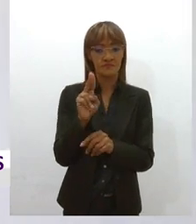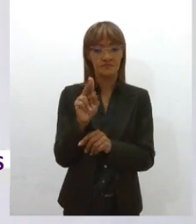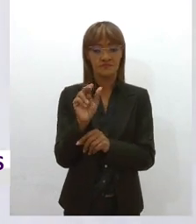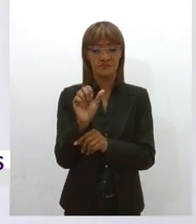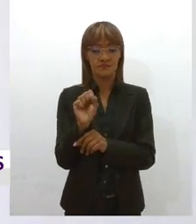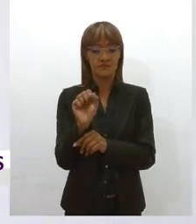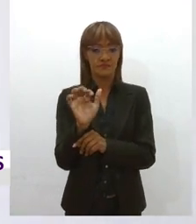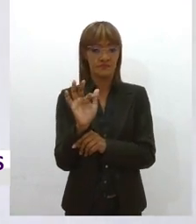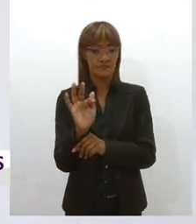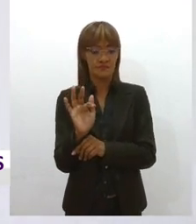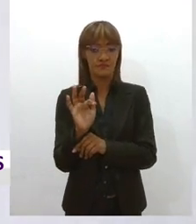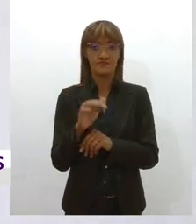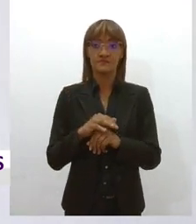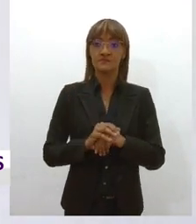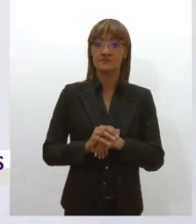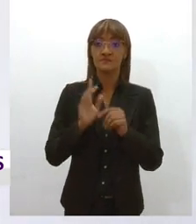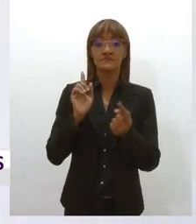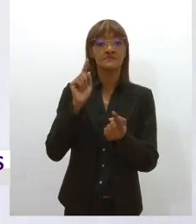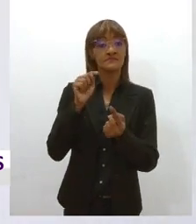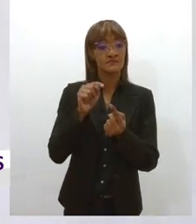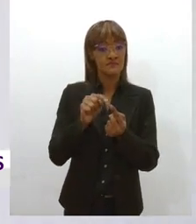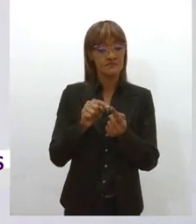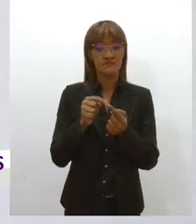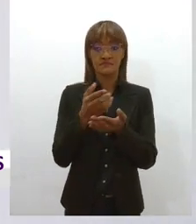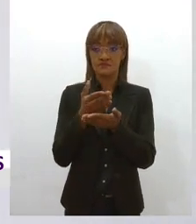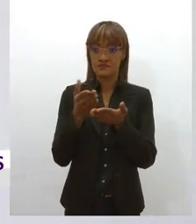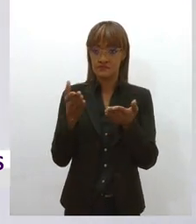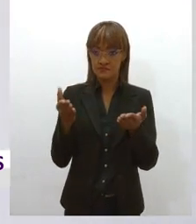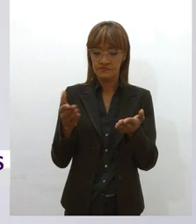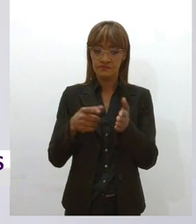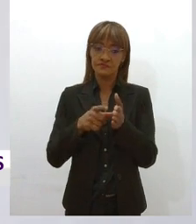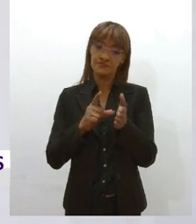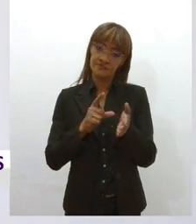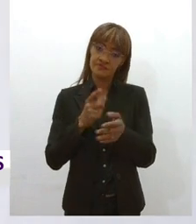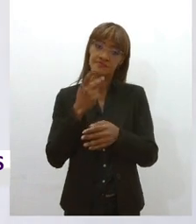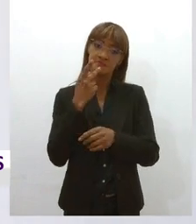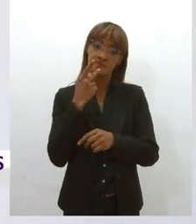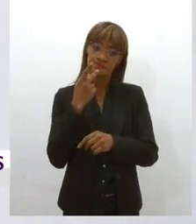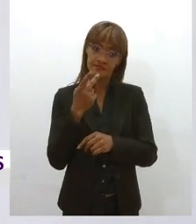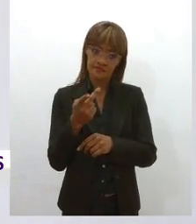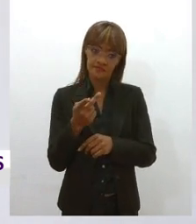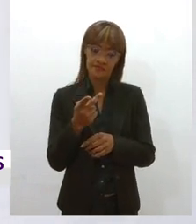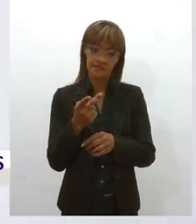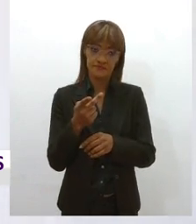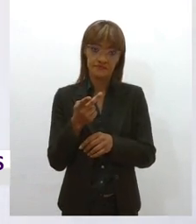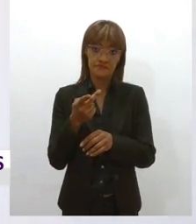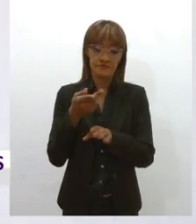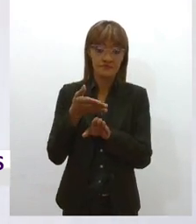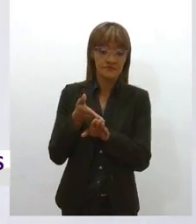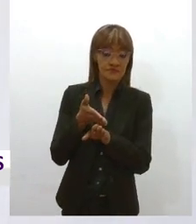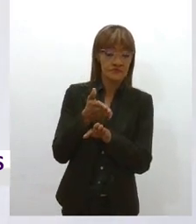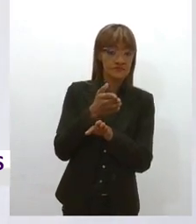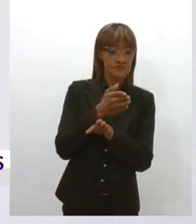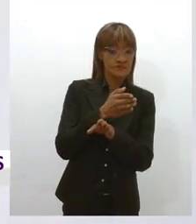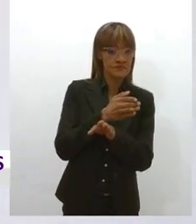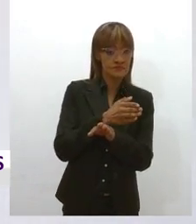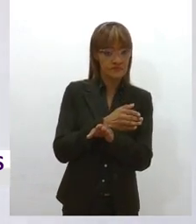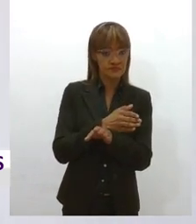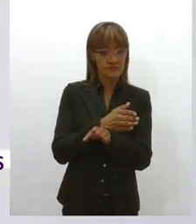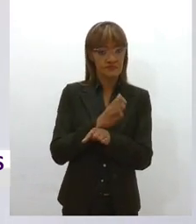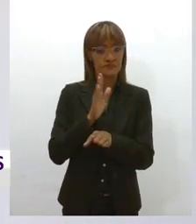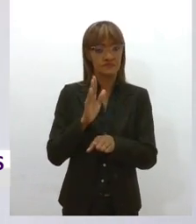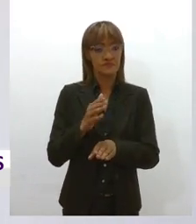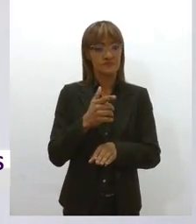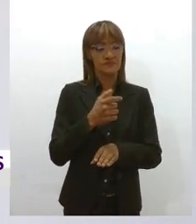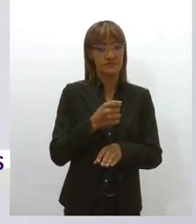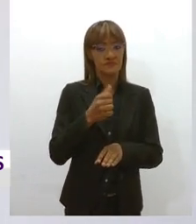cujos objetivos foi esse que você falou, né, fazer aquela época, né, o recorte temporal foi entre 2010